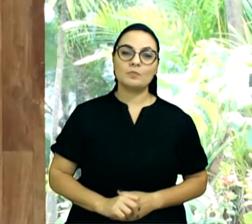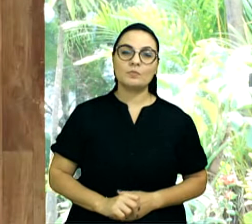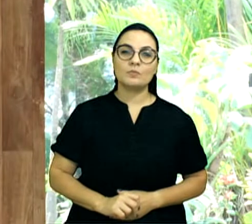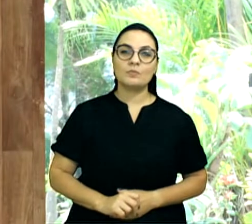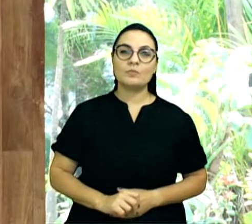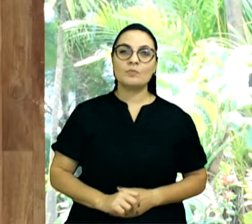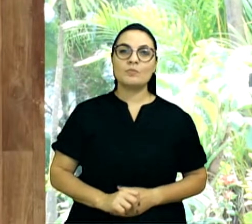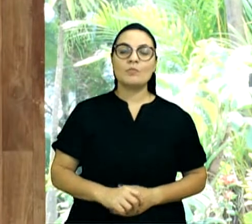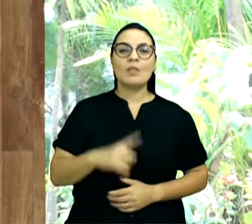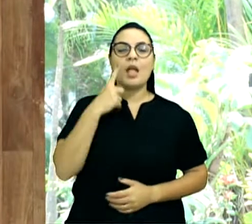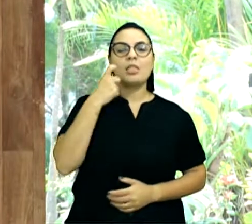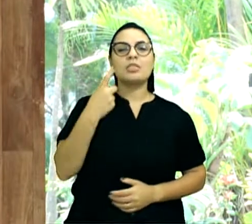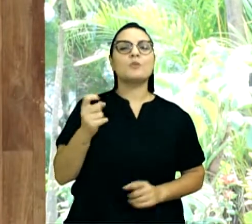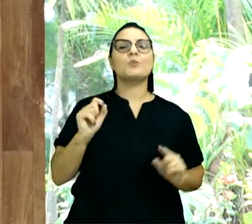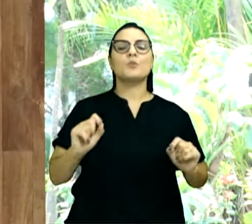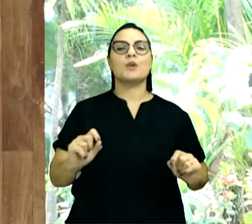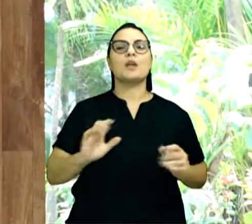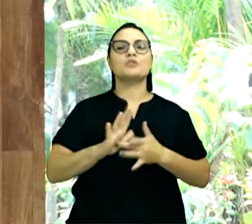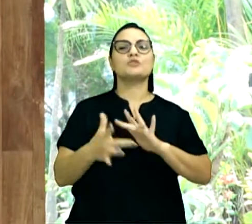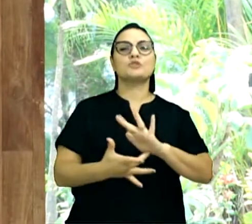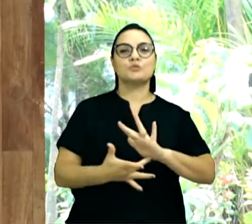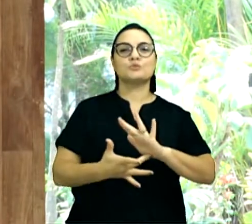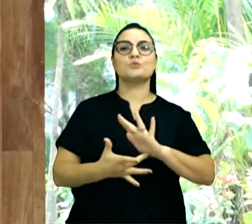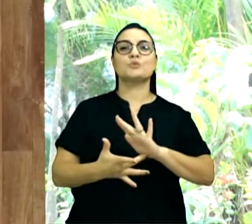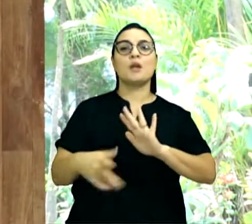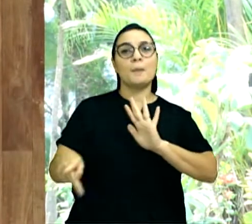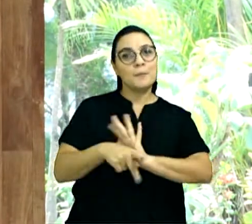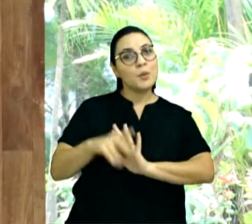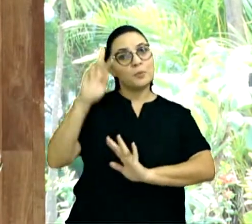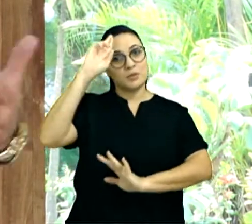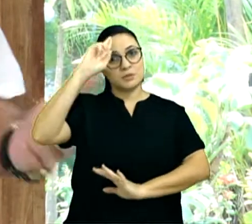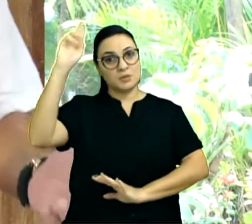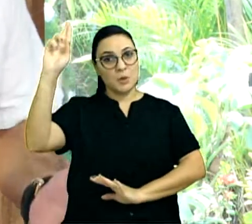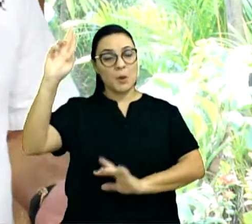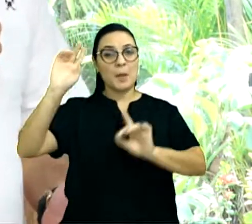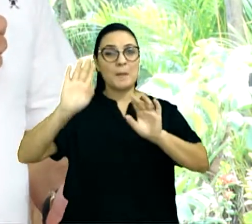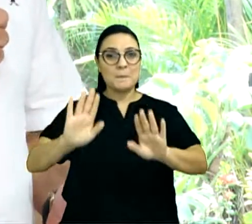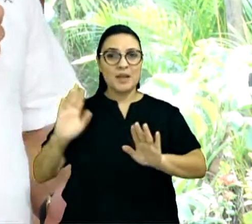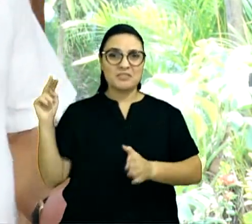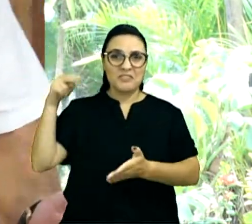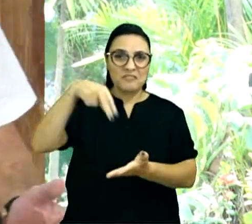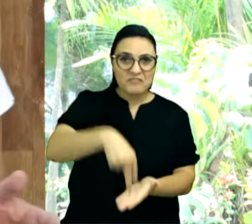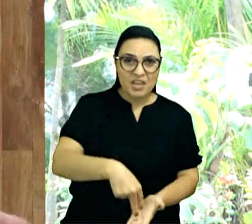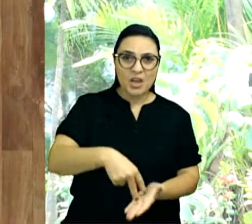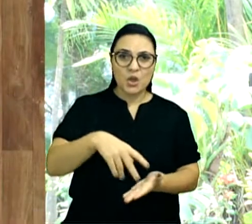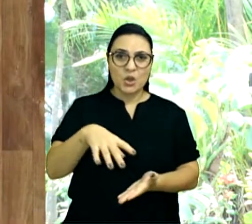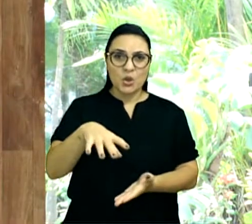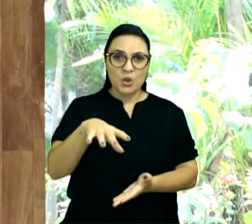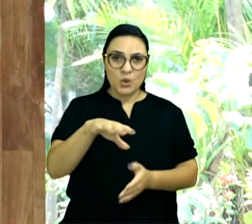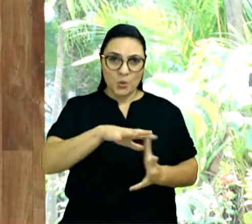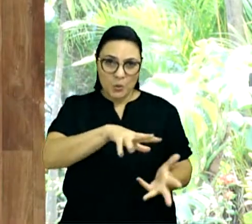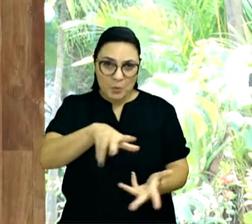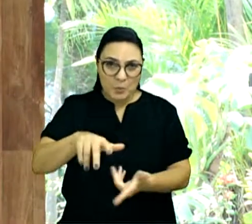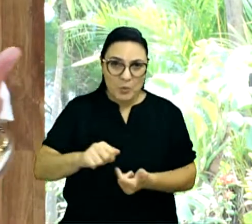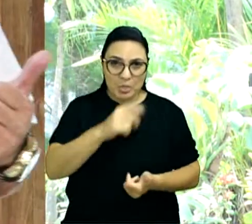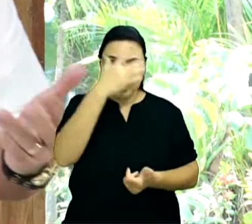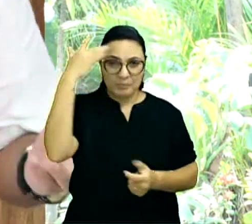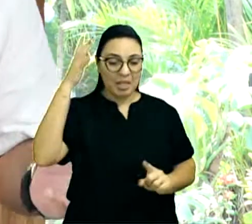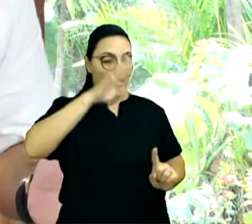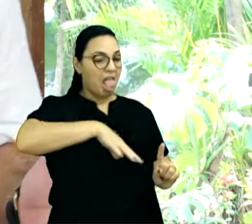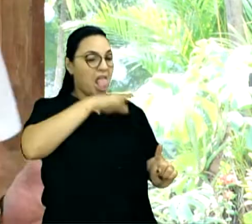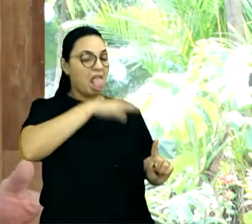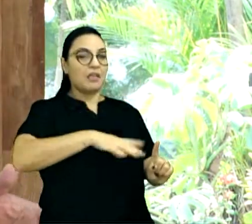Interessante que aqui Jesus, o nosso Senhor, Ele fala que Ele não veio para ser servido, mas para